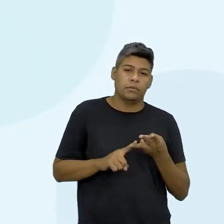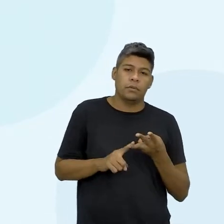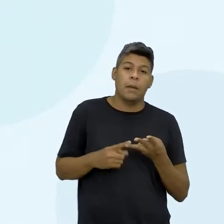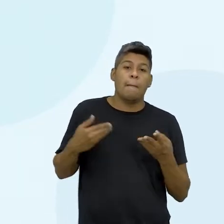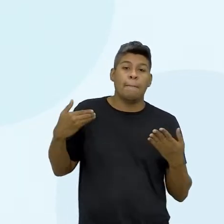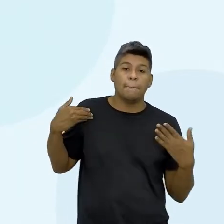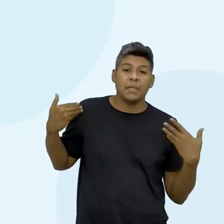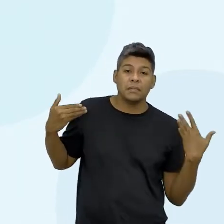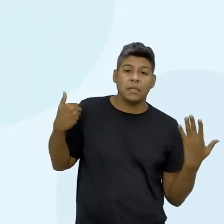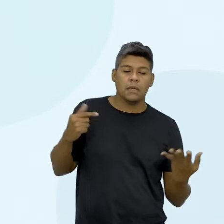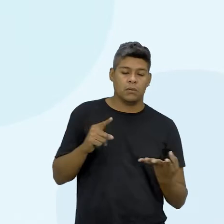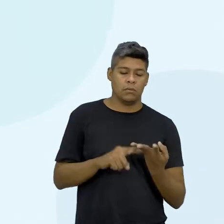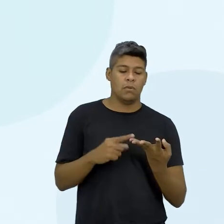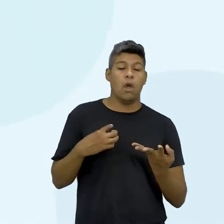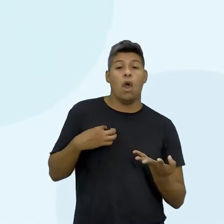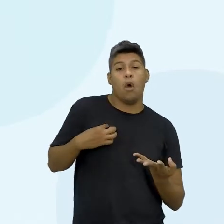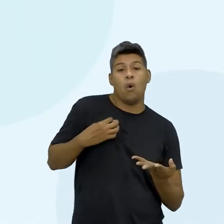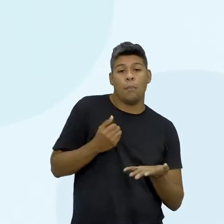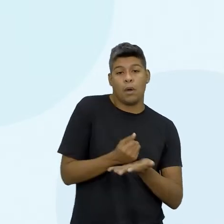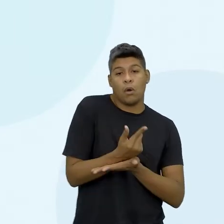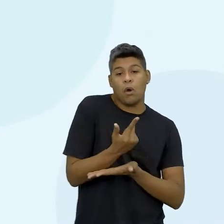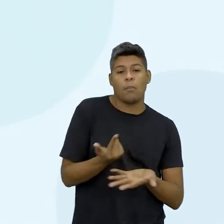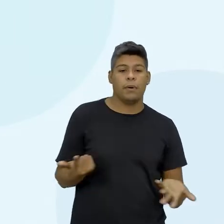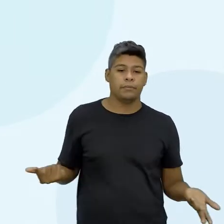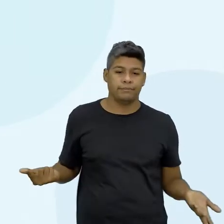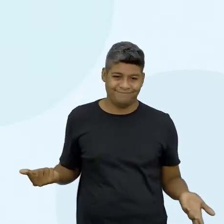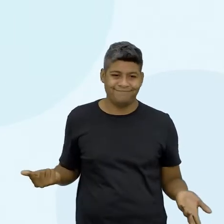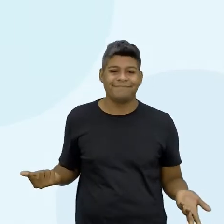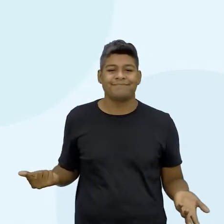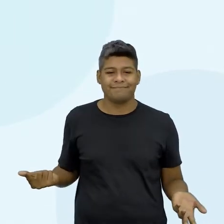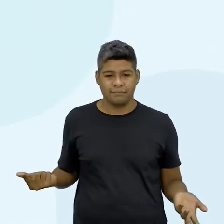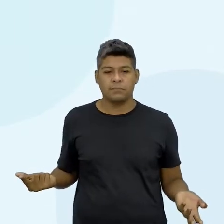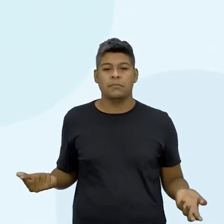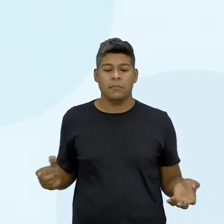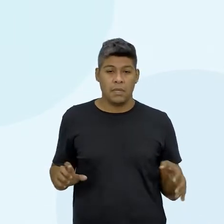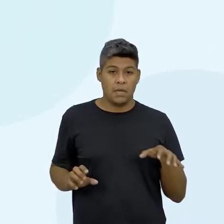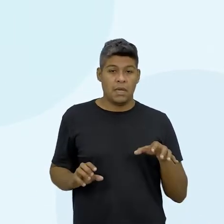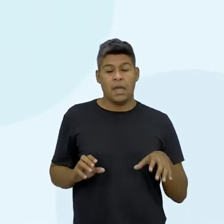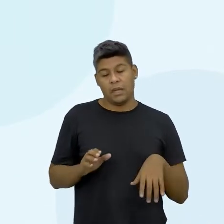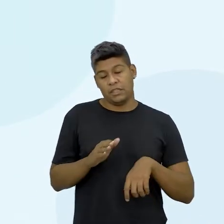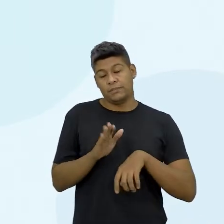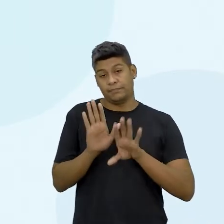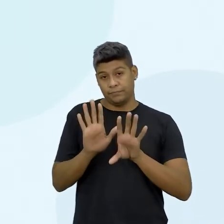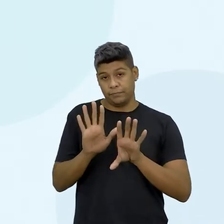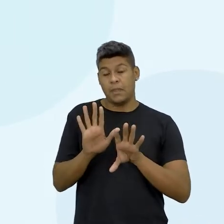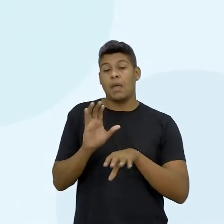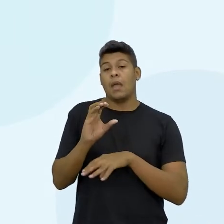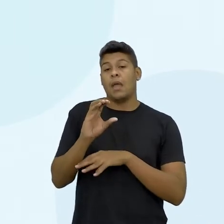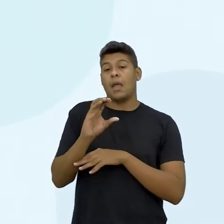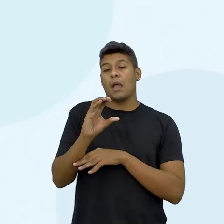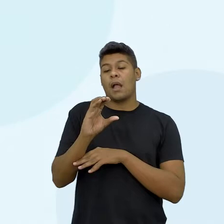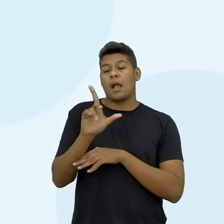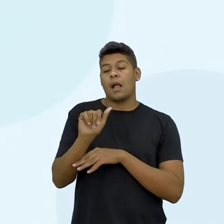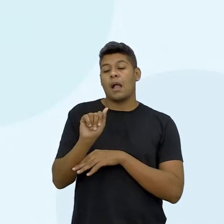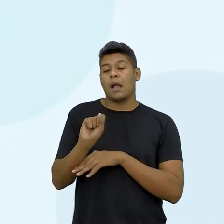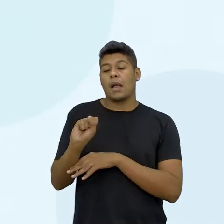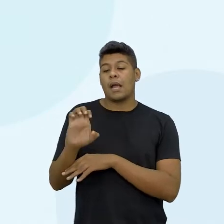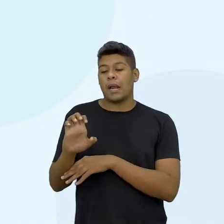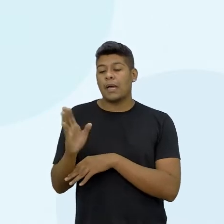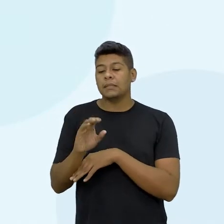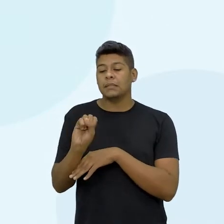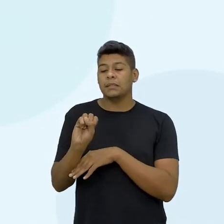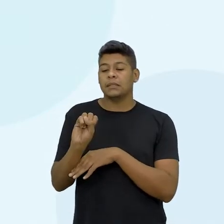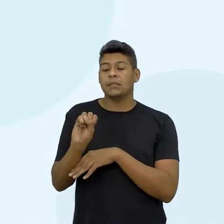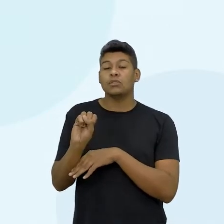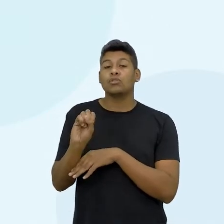vimos? Como é subdividida as classes sociais aí no Brasil? Como é subdividida